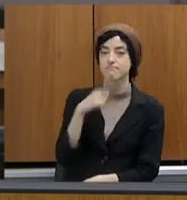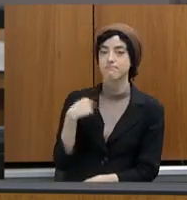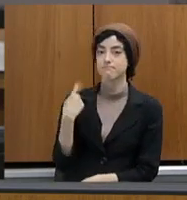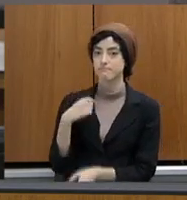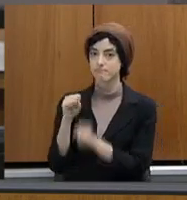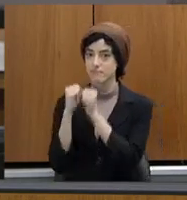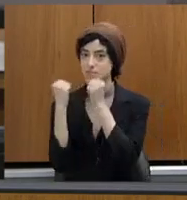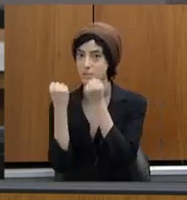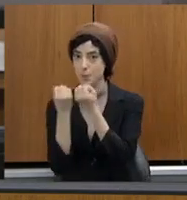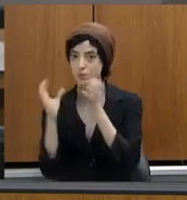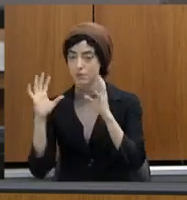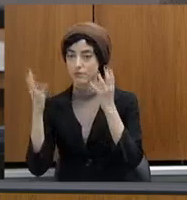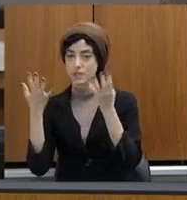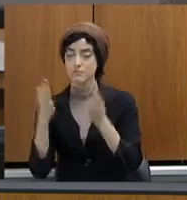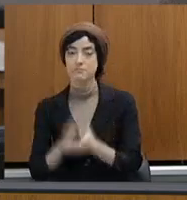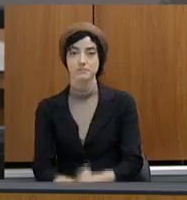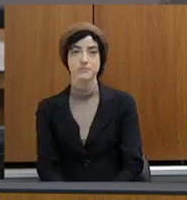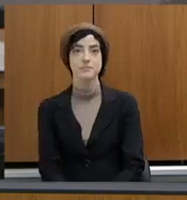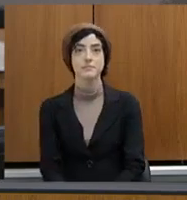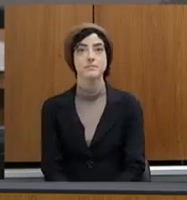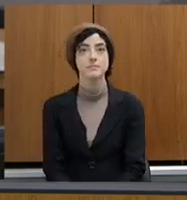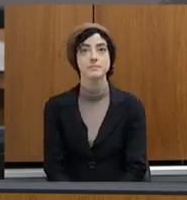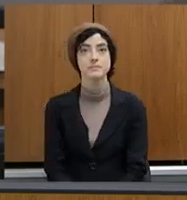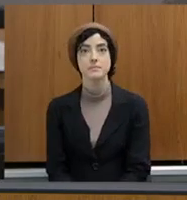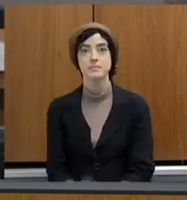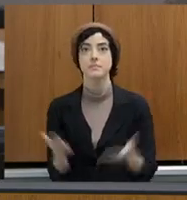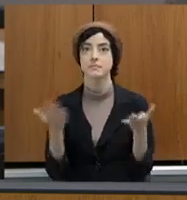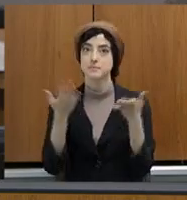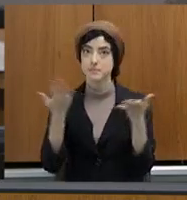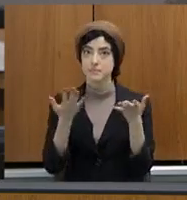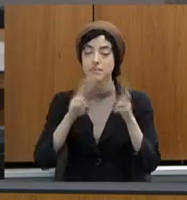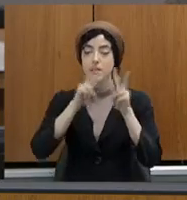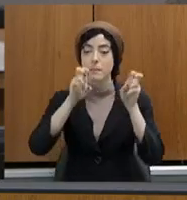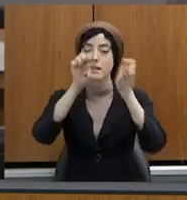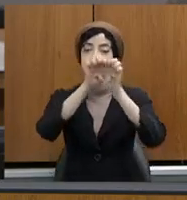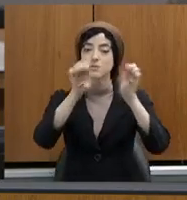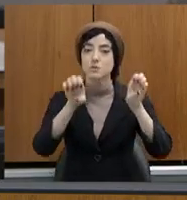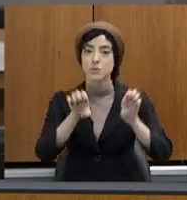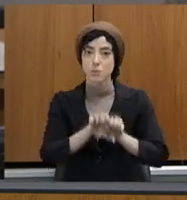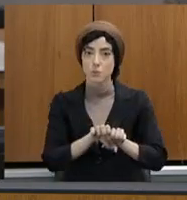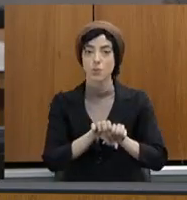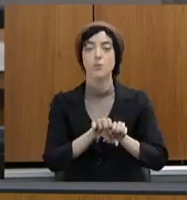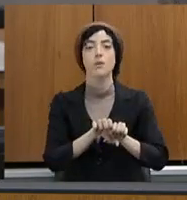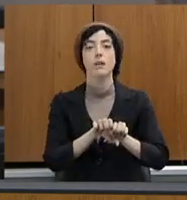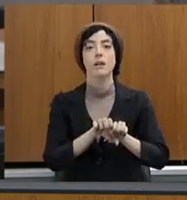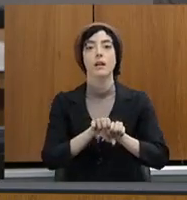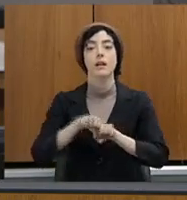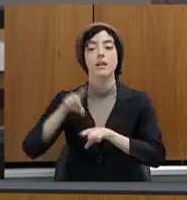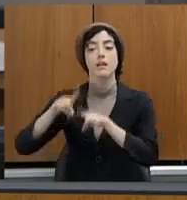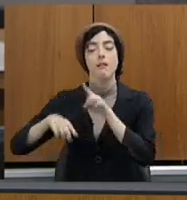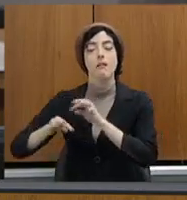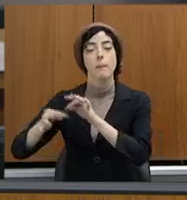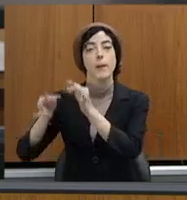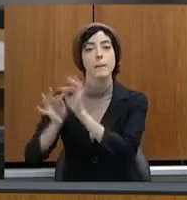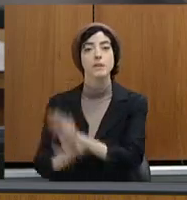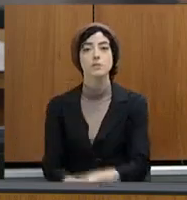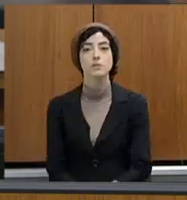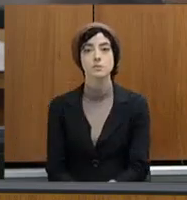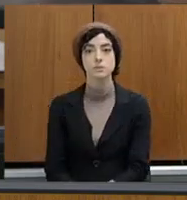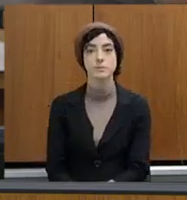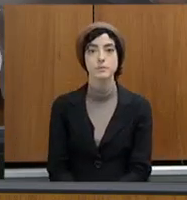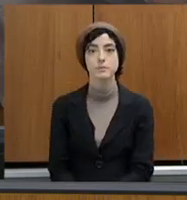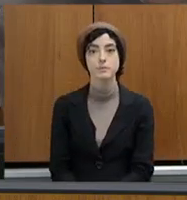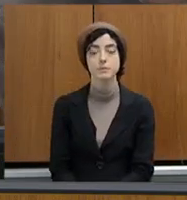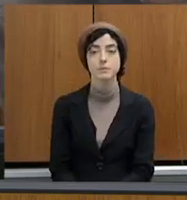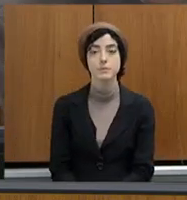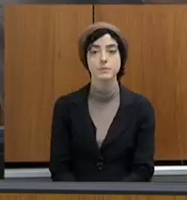Agora, estrutura e equipamentos. Pode seguir. Nós tivemos, deputado Sérgio Rodrigues, e aqui não